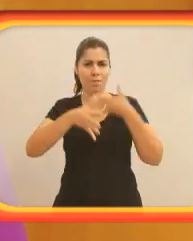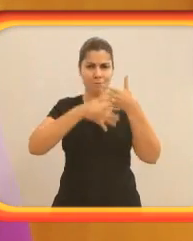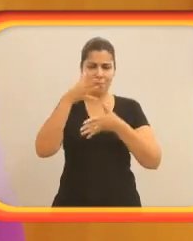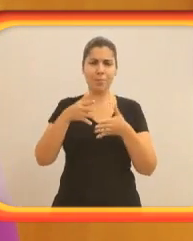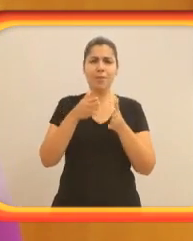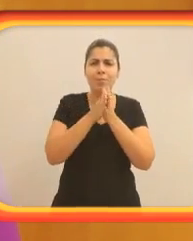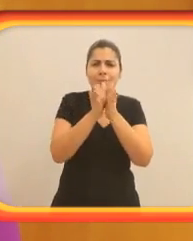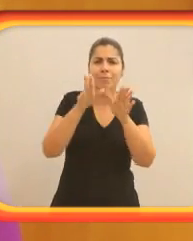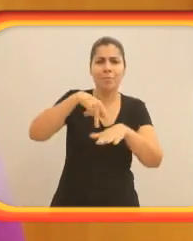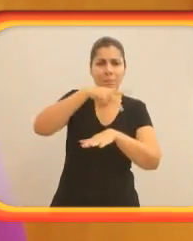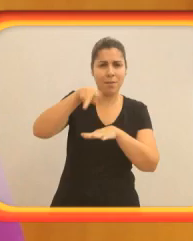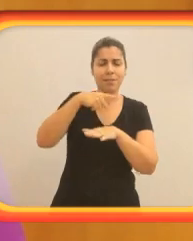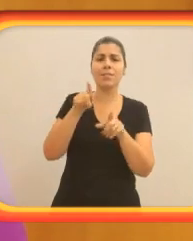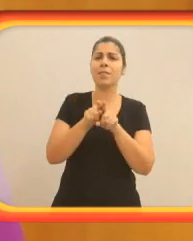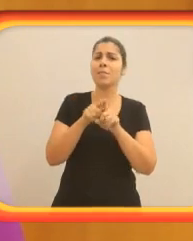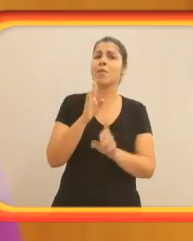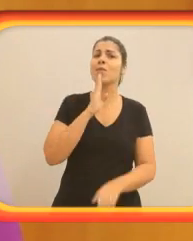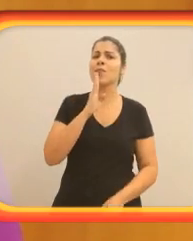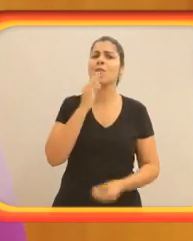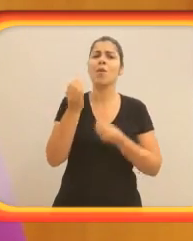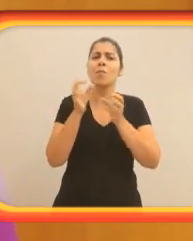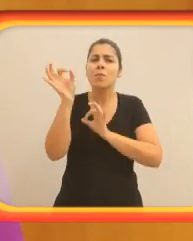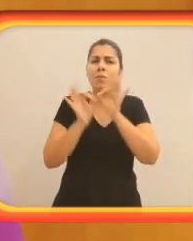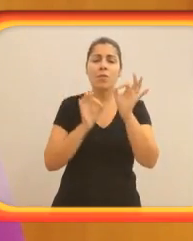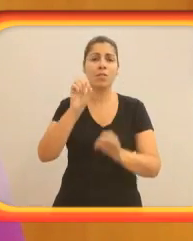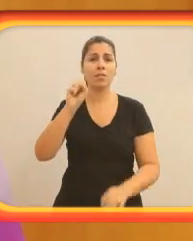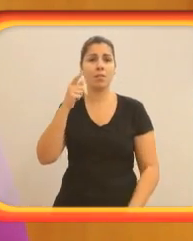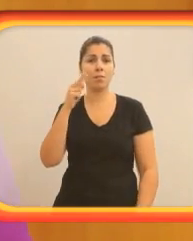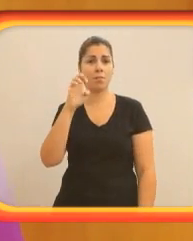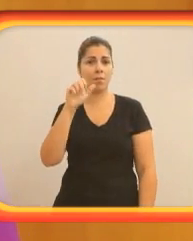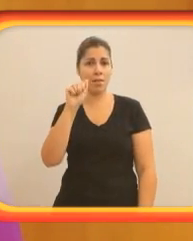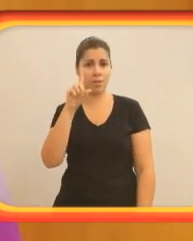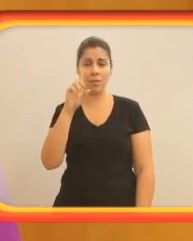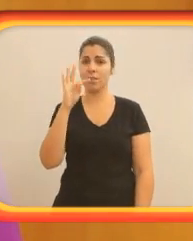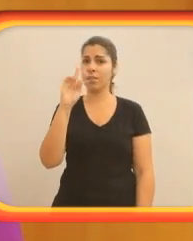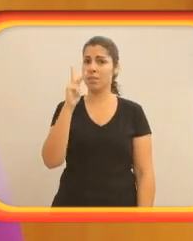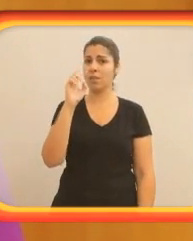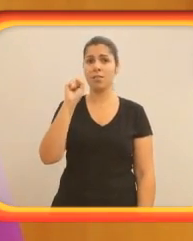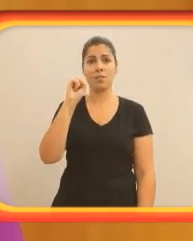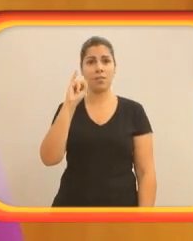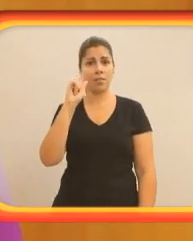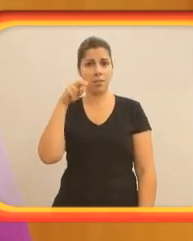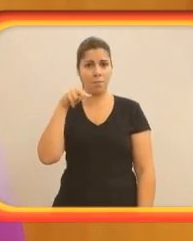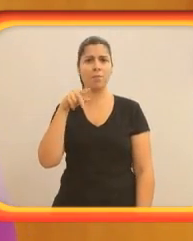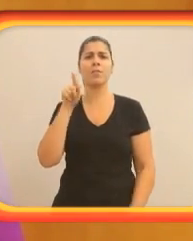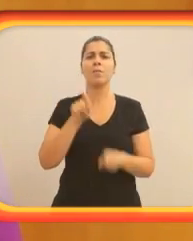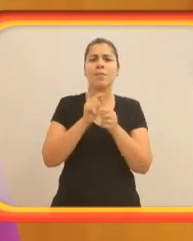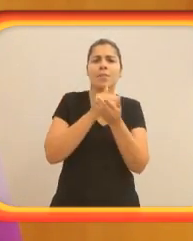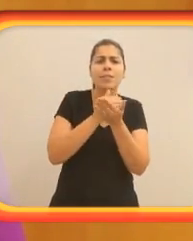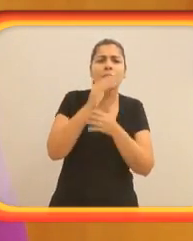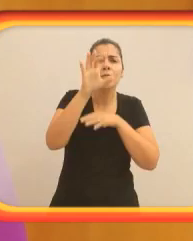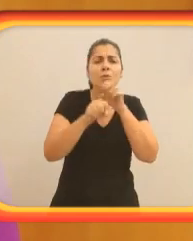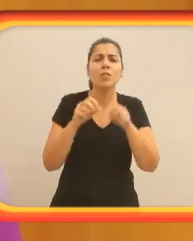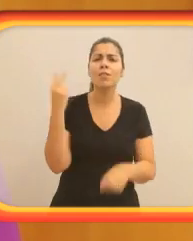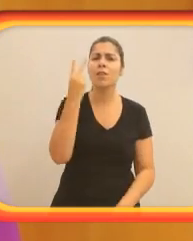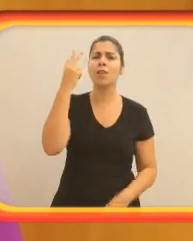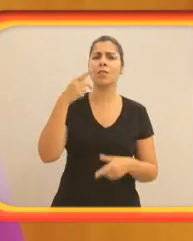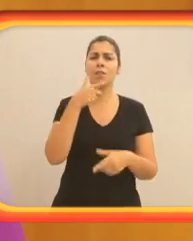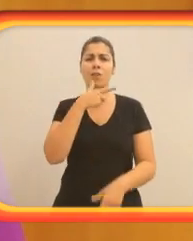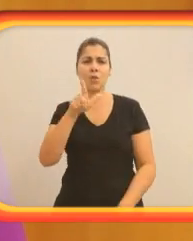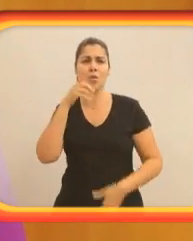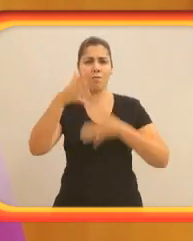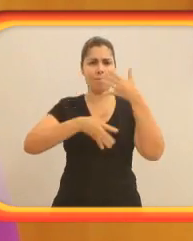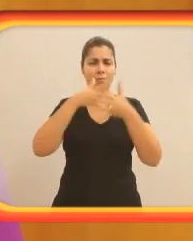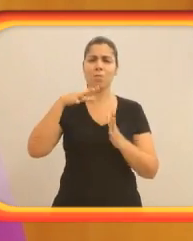sinais de seus respectivos países. Conheça também o projeto Spread the Sign, uma iniciativa que busca